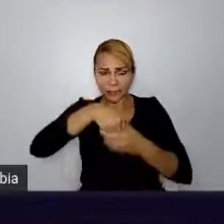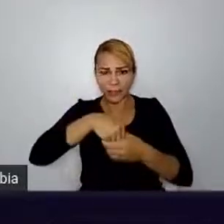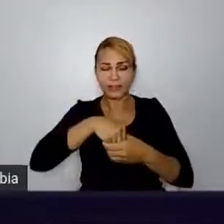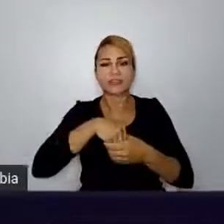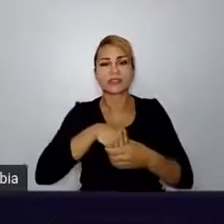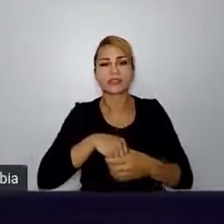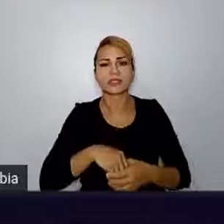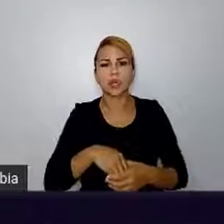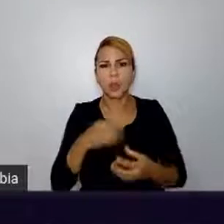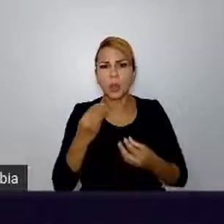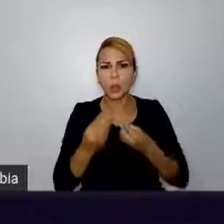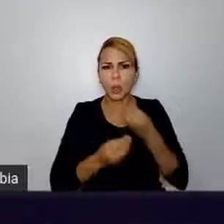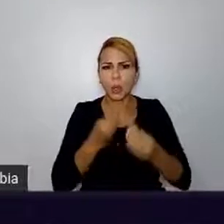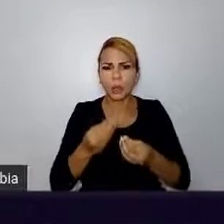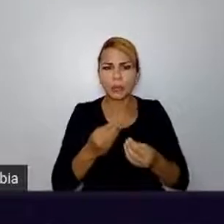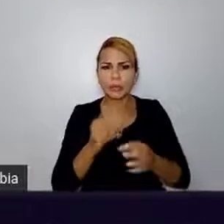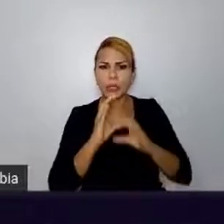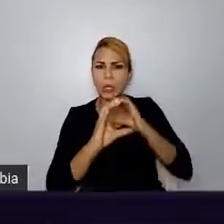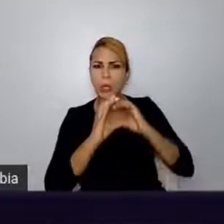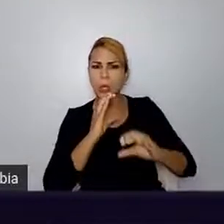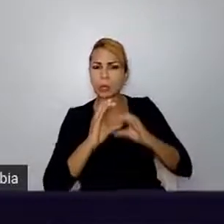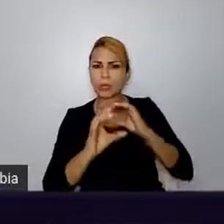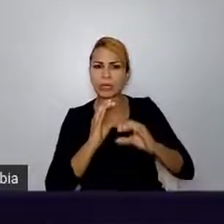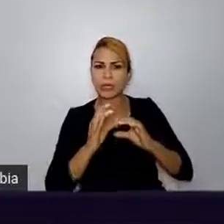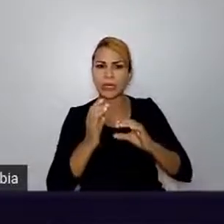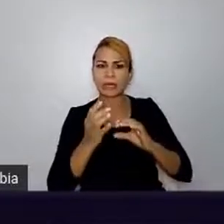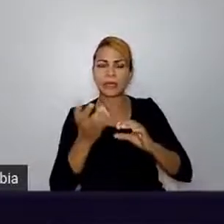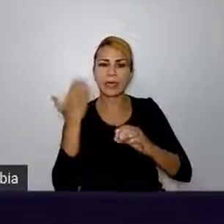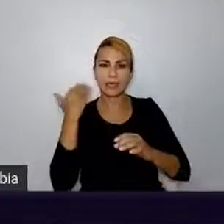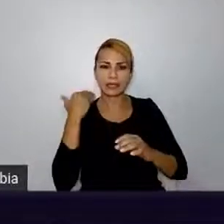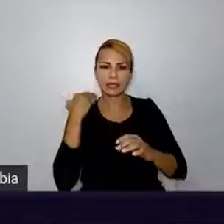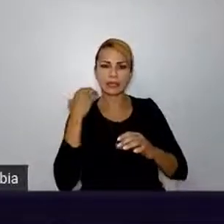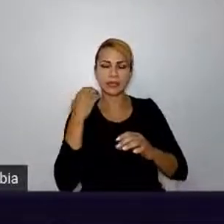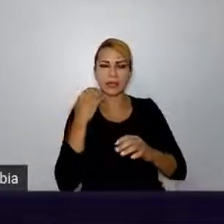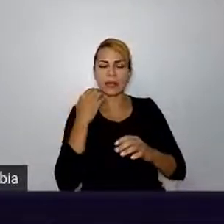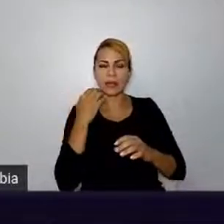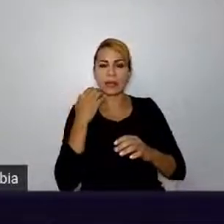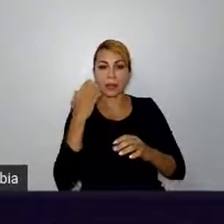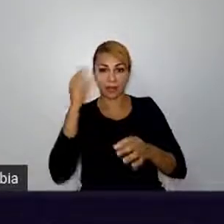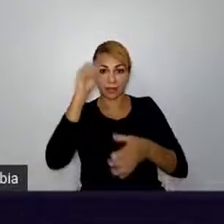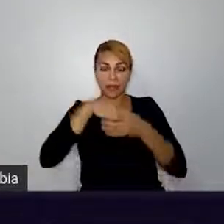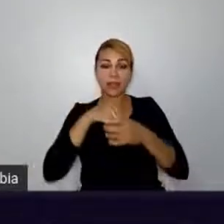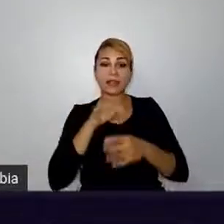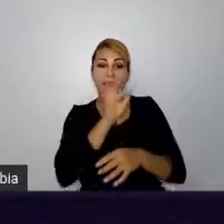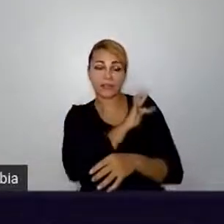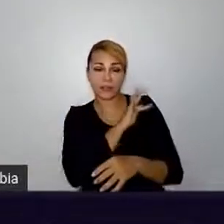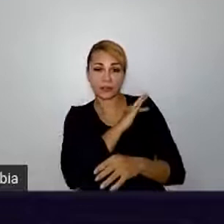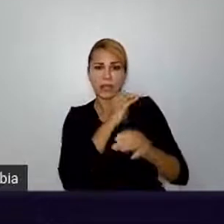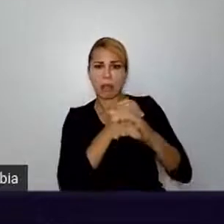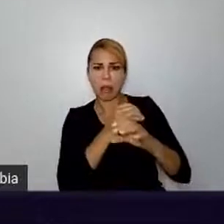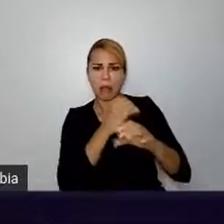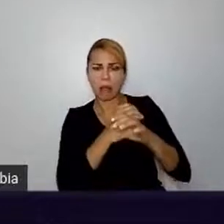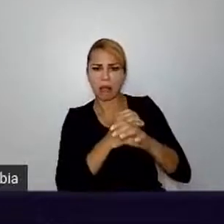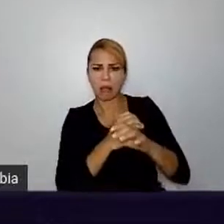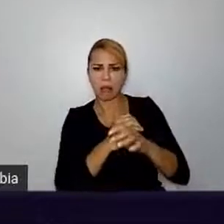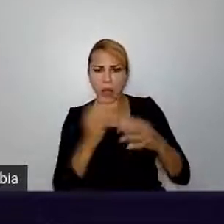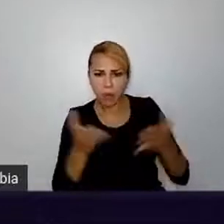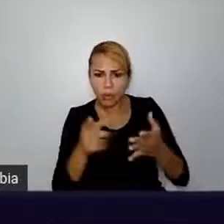Você buscou ativamente melhorar a comunicação por meio desse espaço ou foi bastante convivência se comunicando?